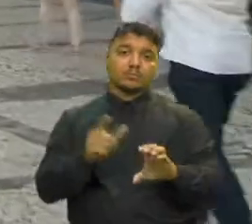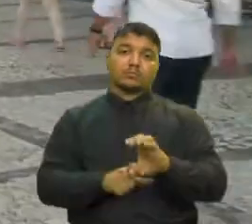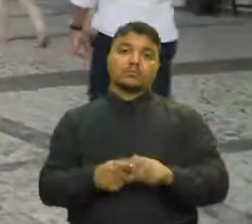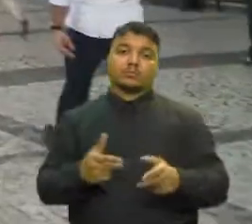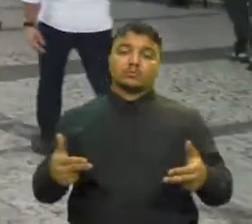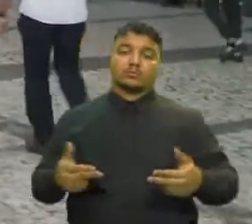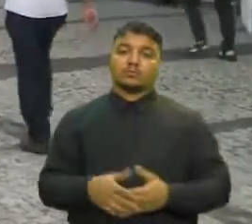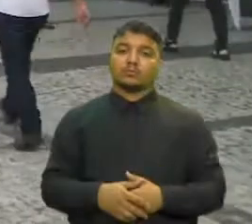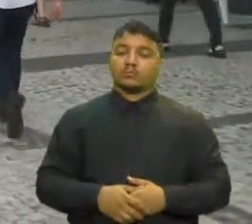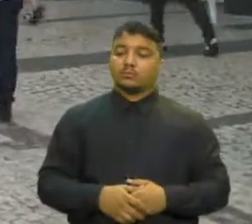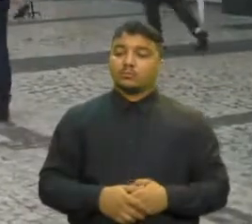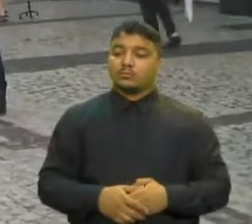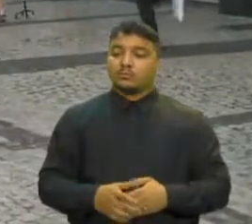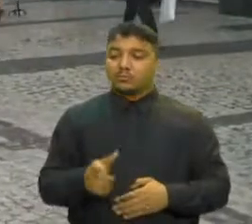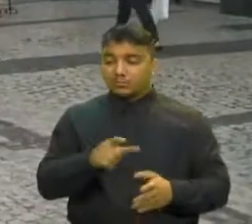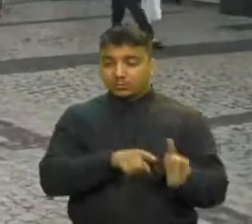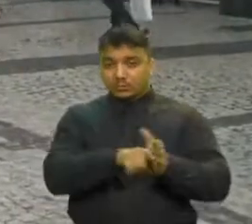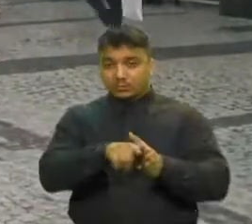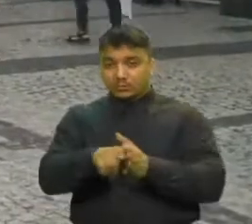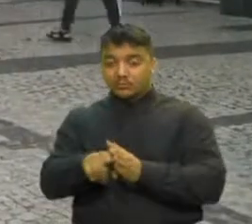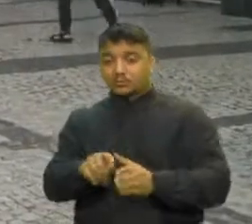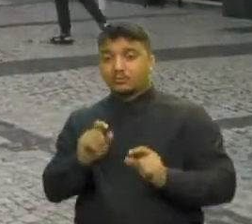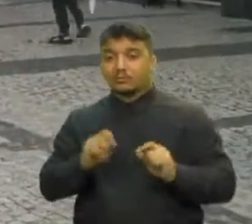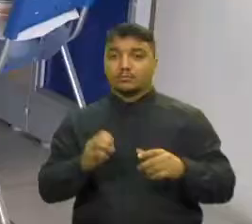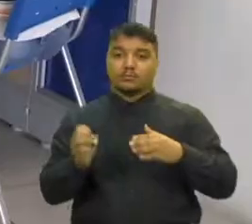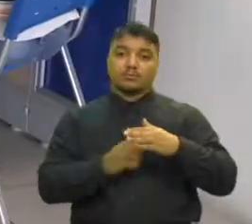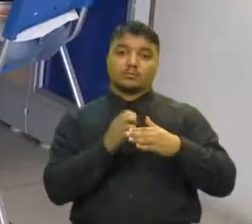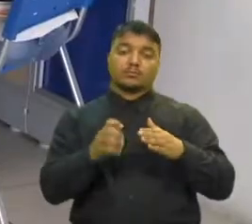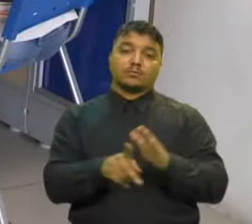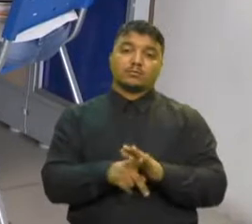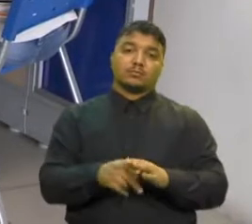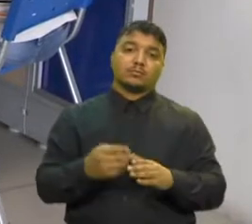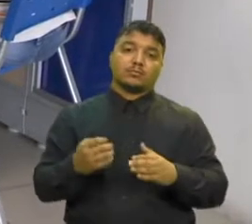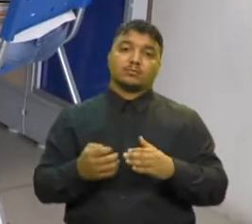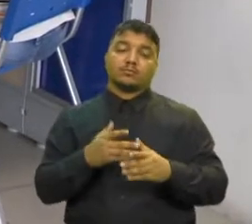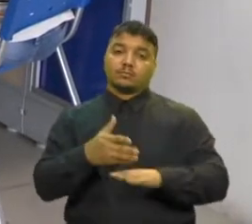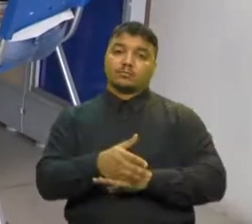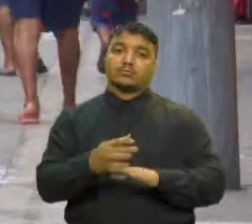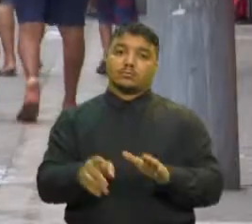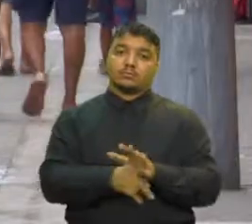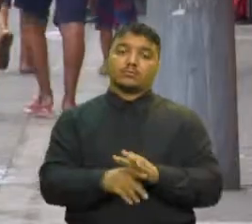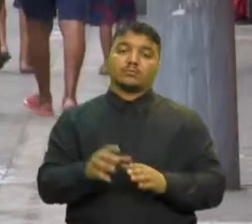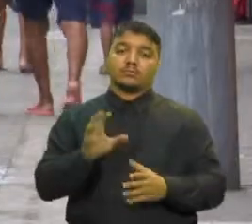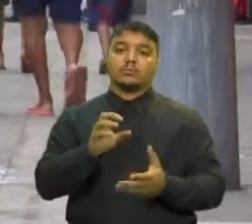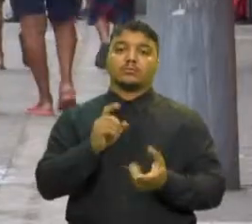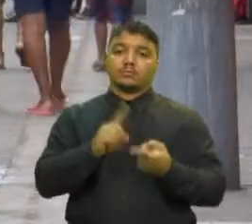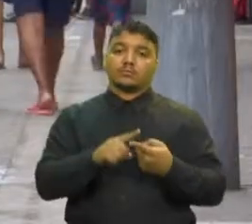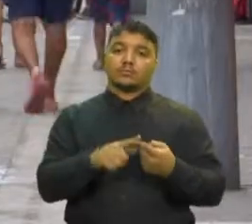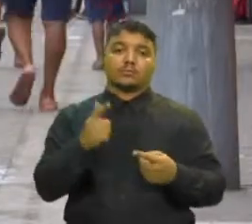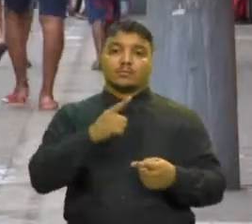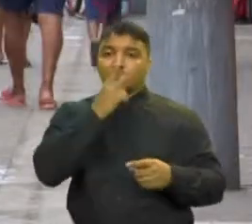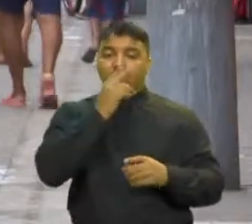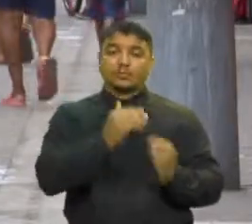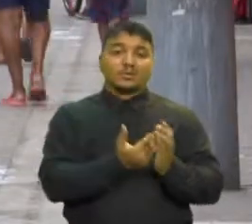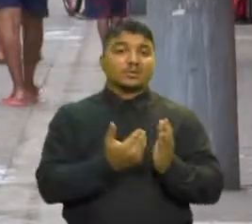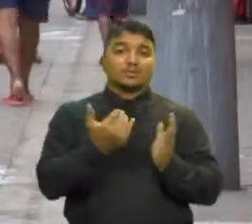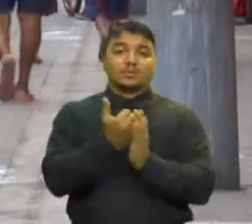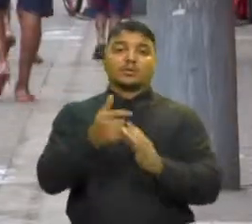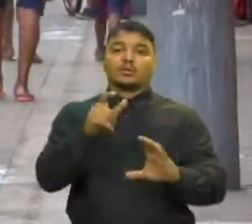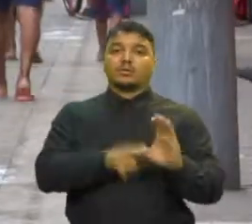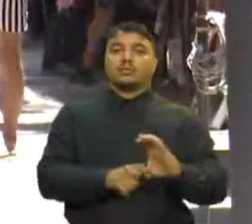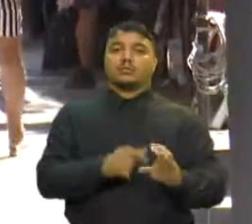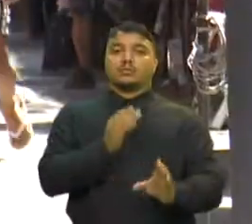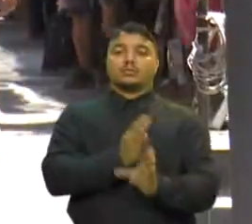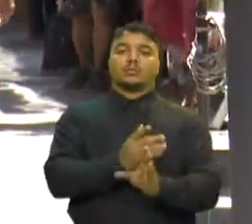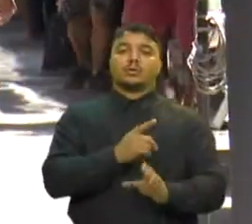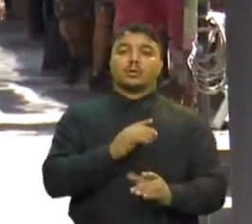De acordo com a pesquisa, as empresas do comércio e serviços foram as que mais ficaram inadimplentes Por causa da pandemia